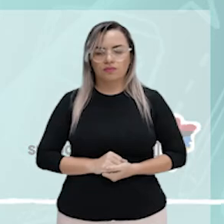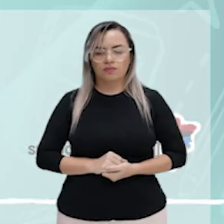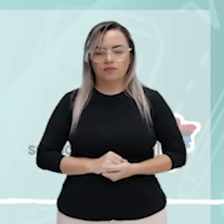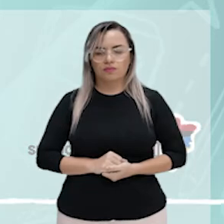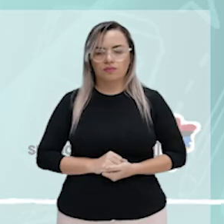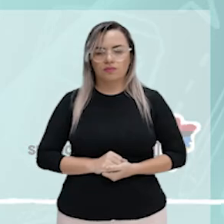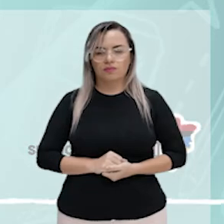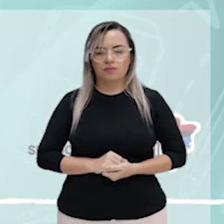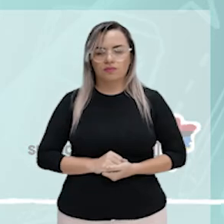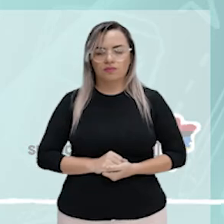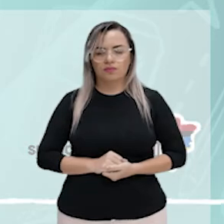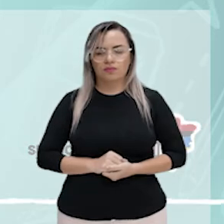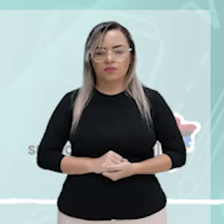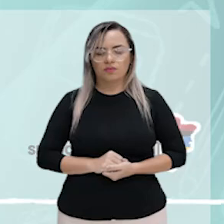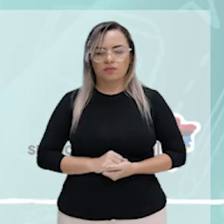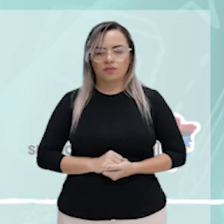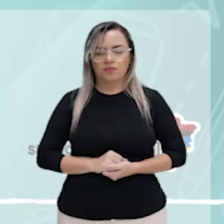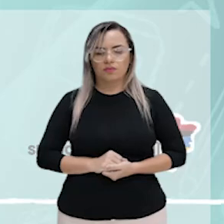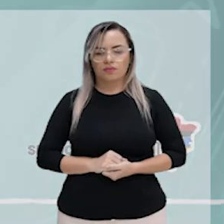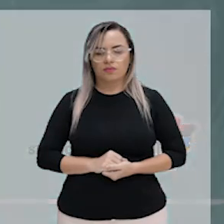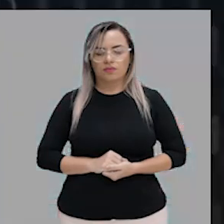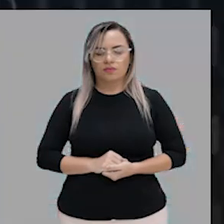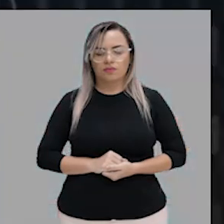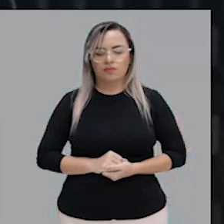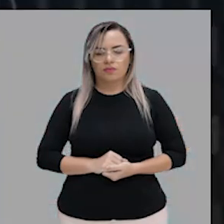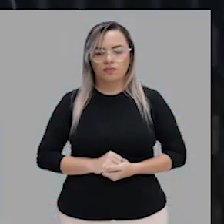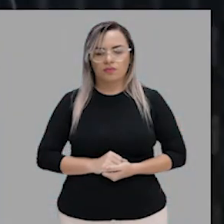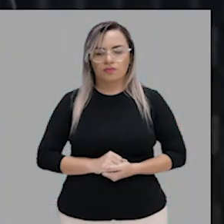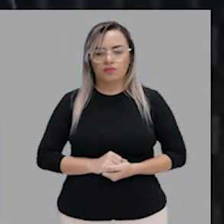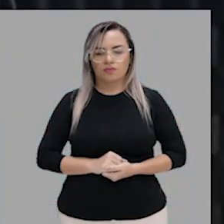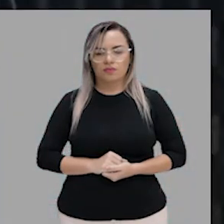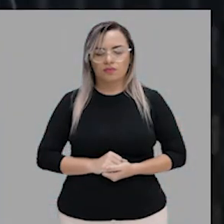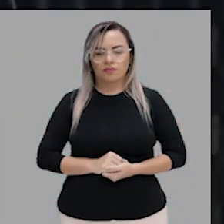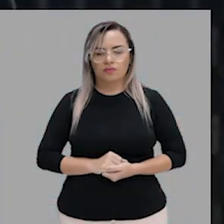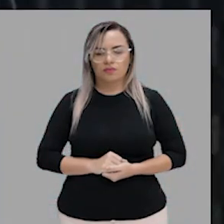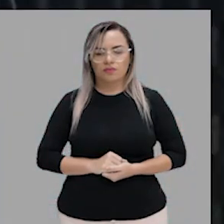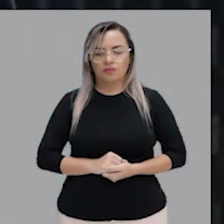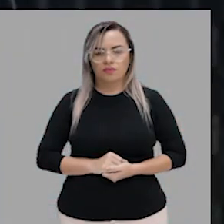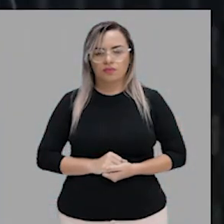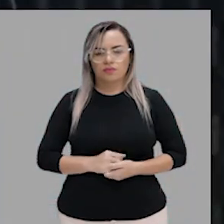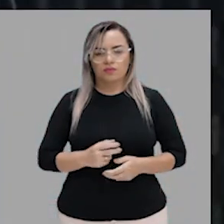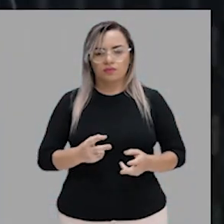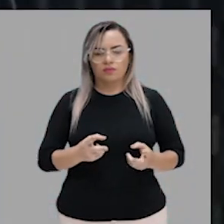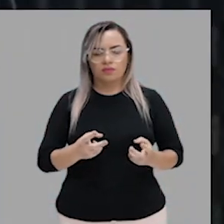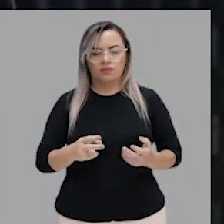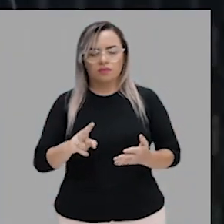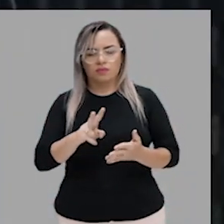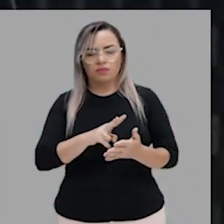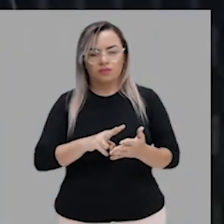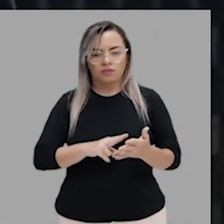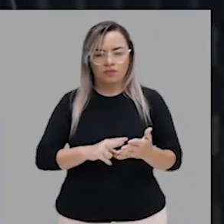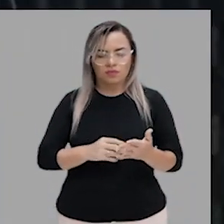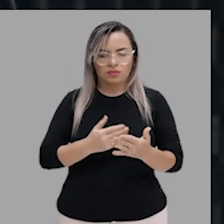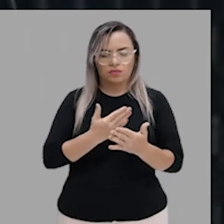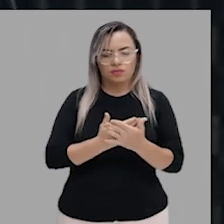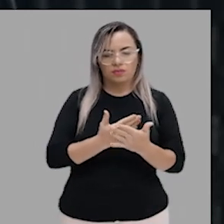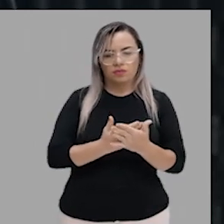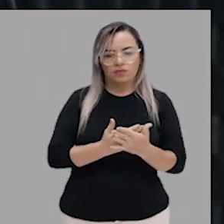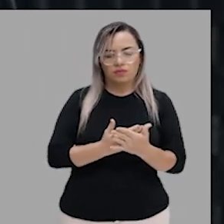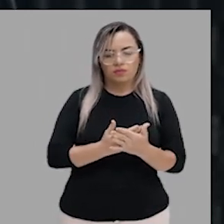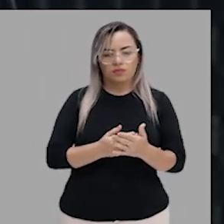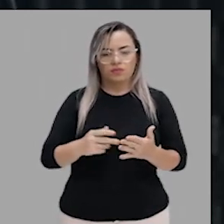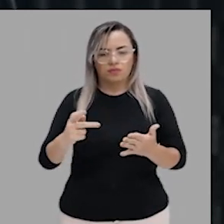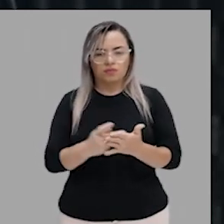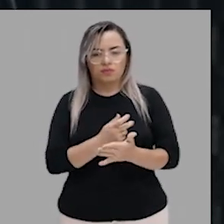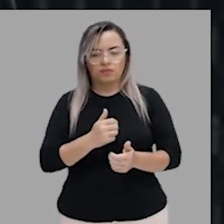alternativa em que há erro de regência na segunda das sentenças é que você vai observar e ver qual delas tem erro de regência. Tem uma